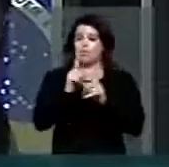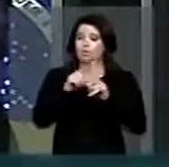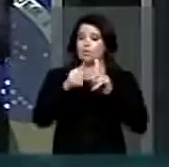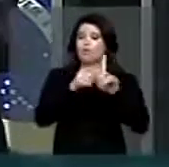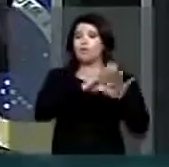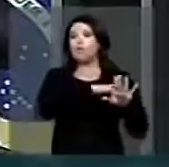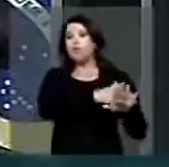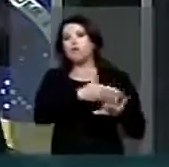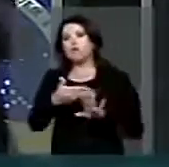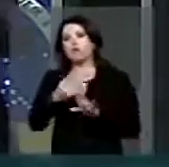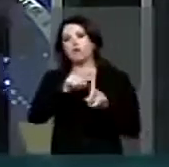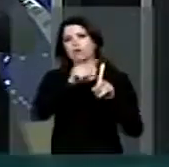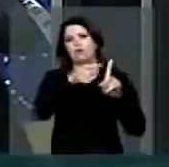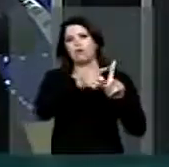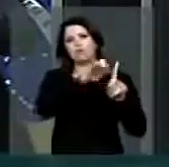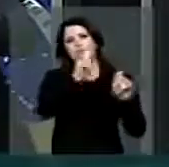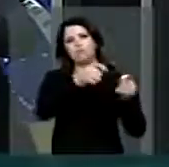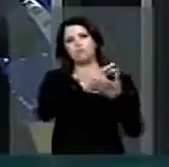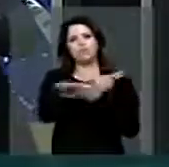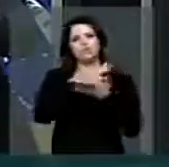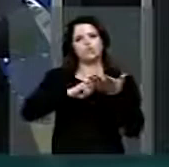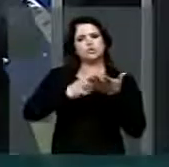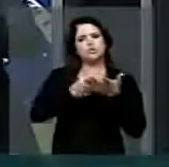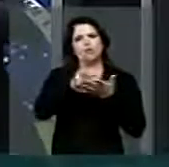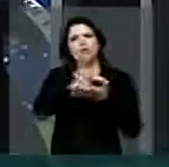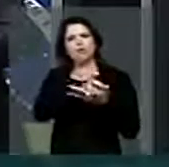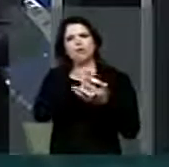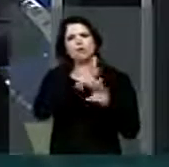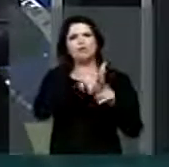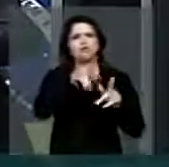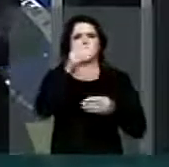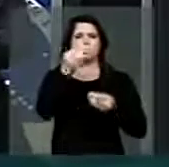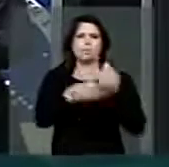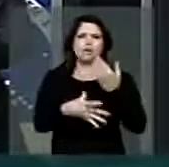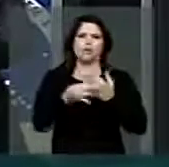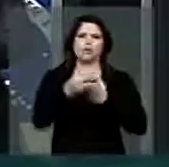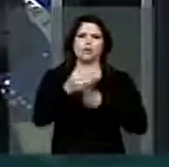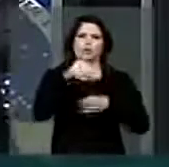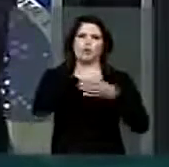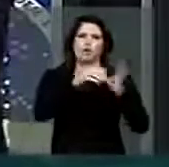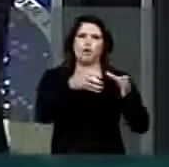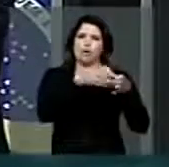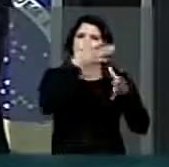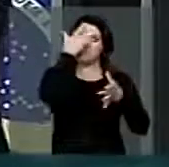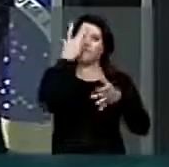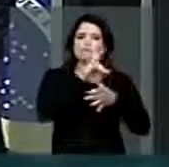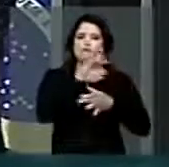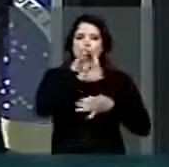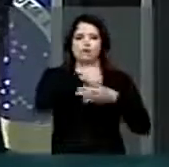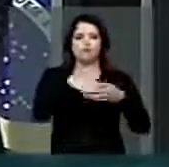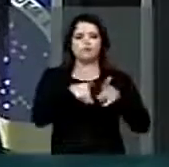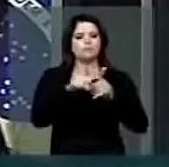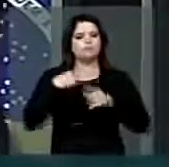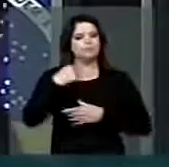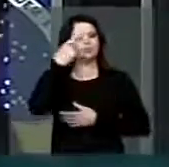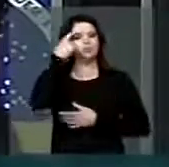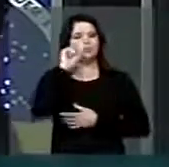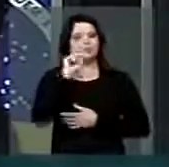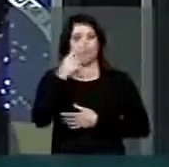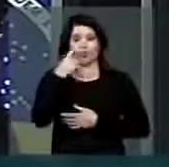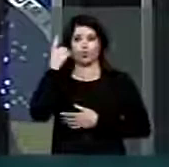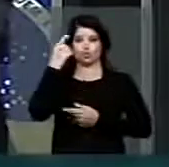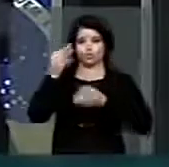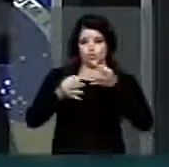de gravidez, isso poderia ter uma interpretação prejudicial à parte. Aqui também, eu penso que o juiz, ao